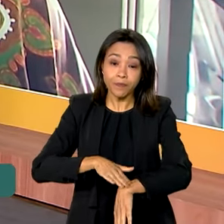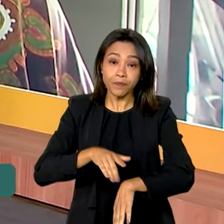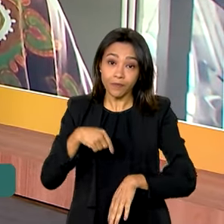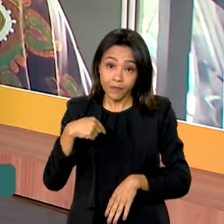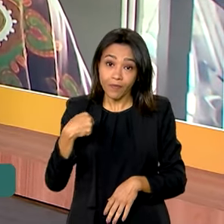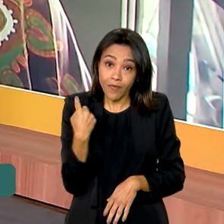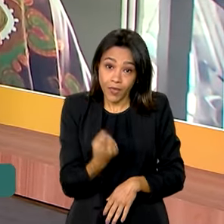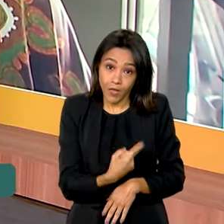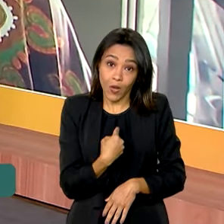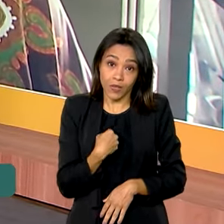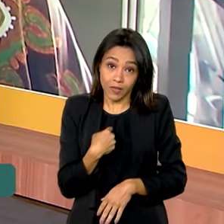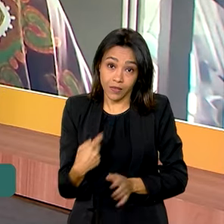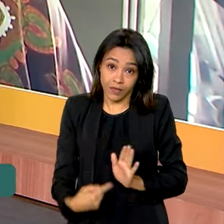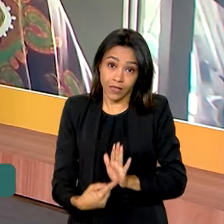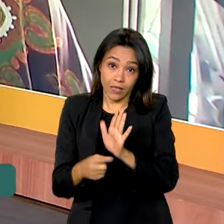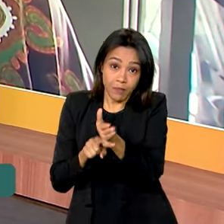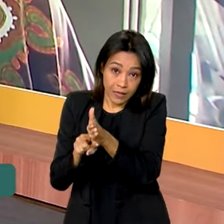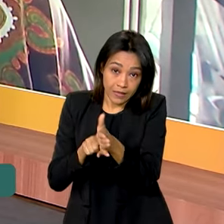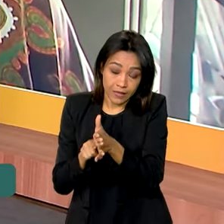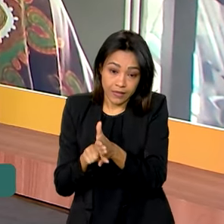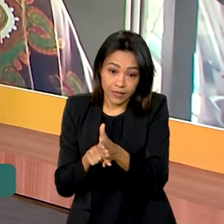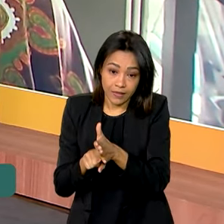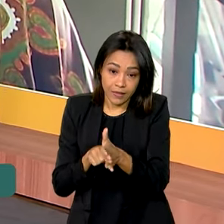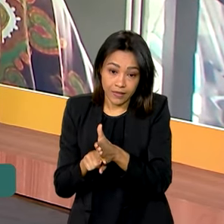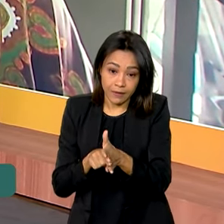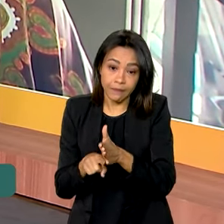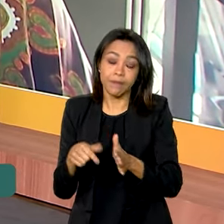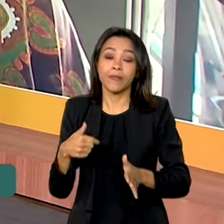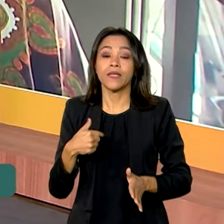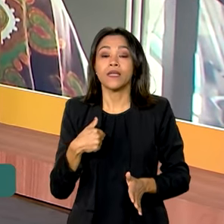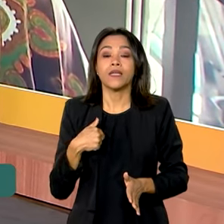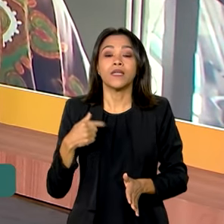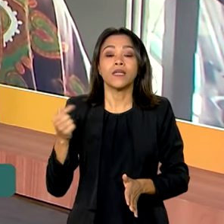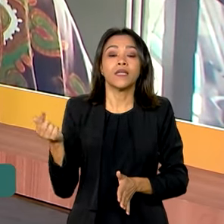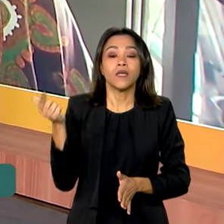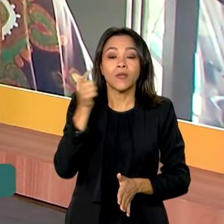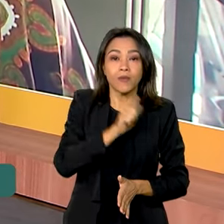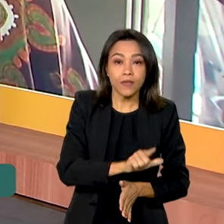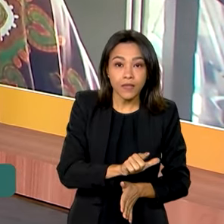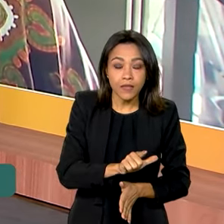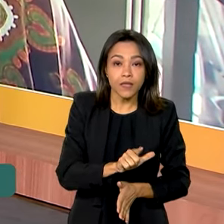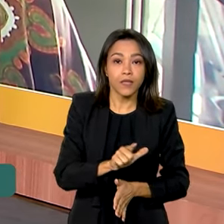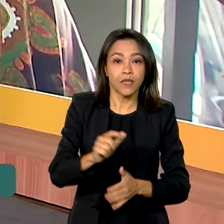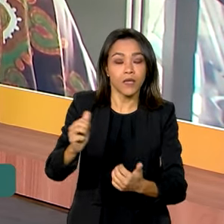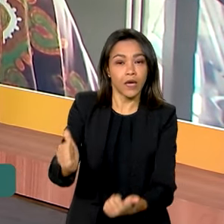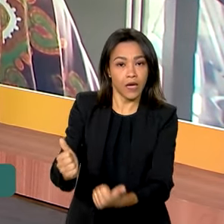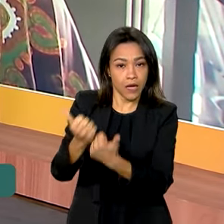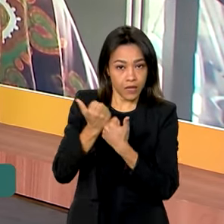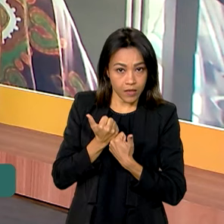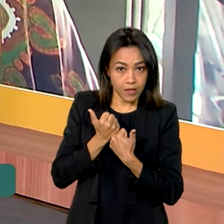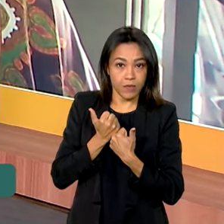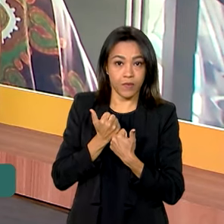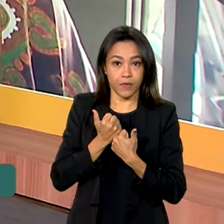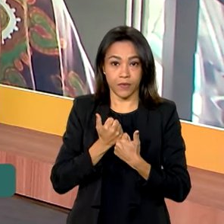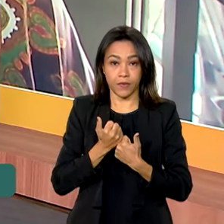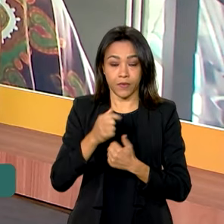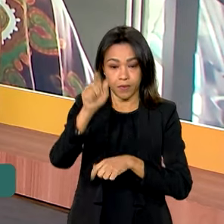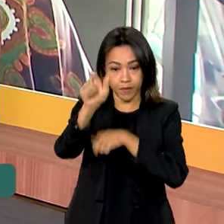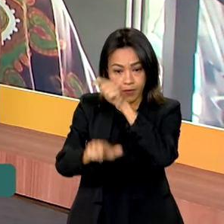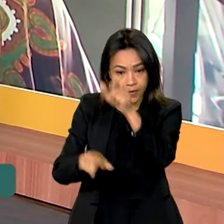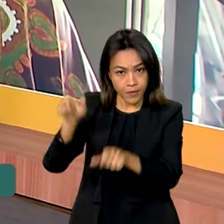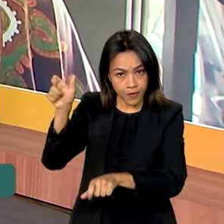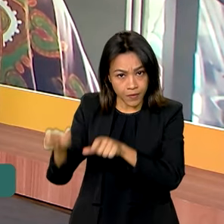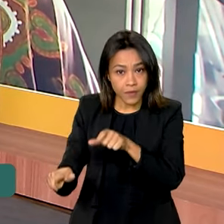a nossa pesquisa e conseguir o apoio das pessoas, dos